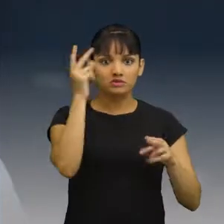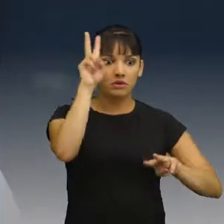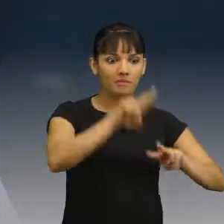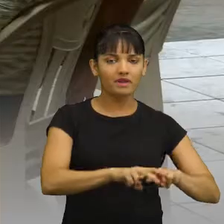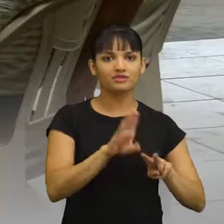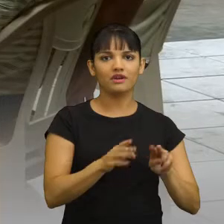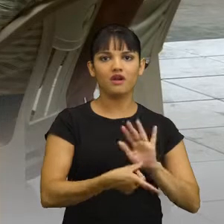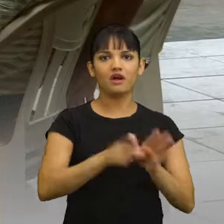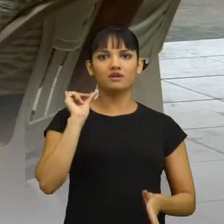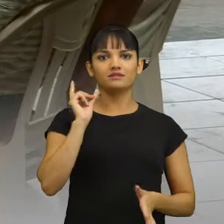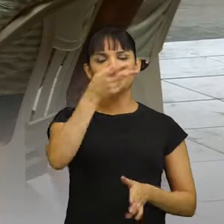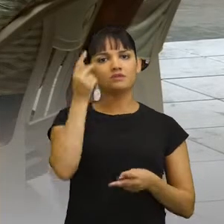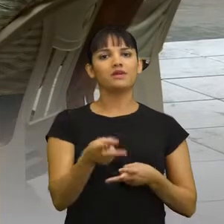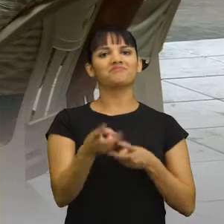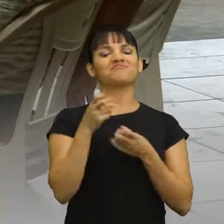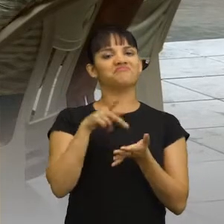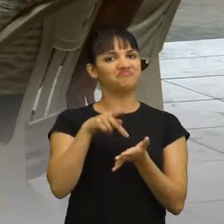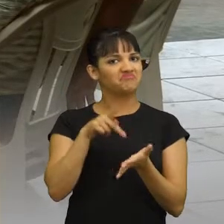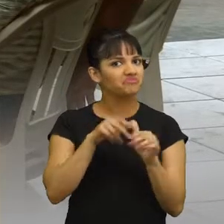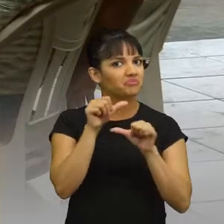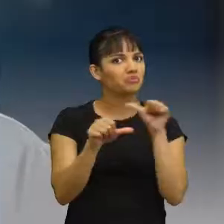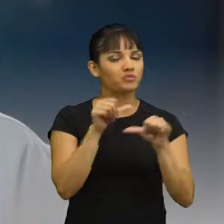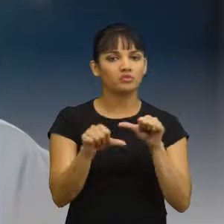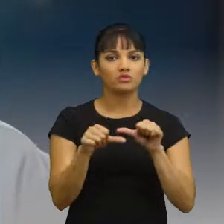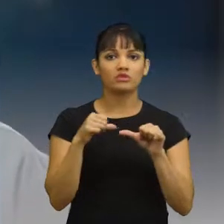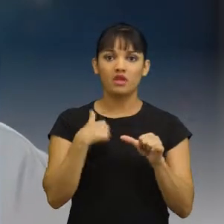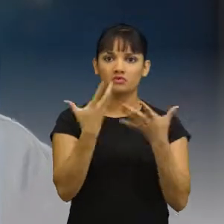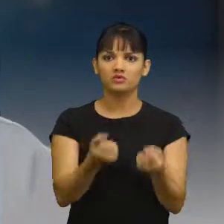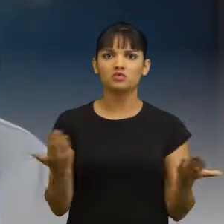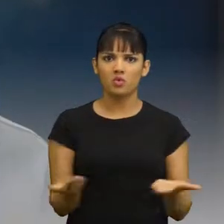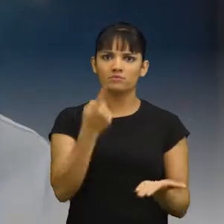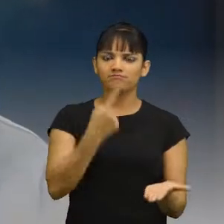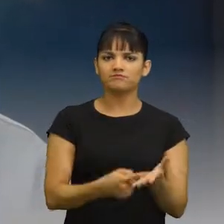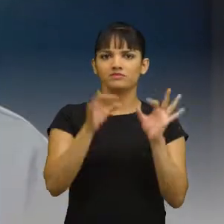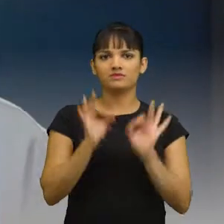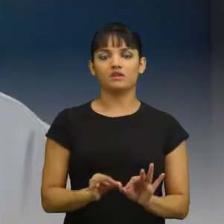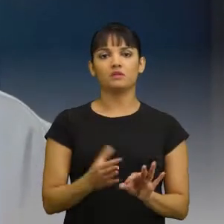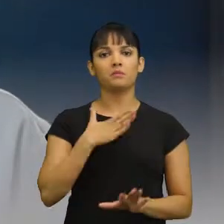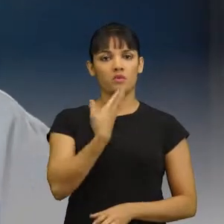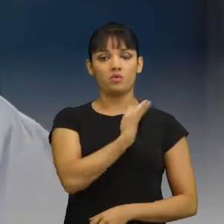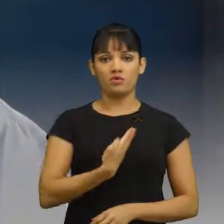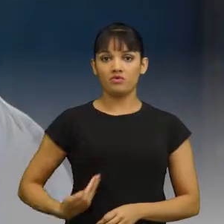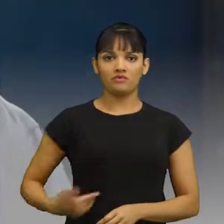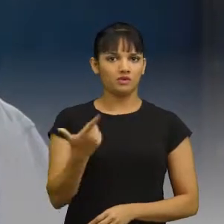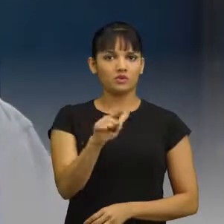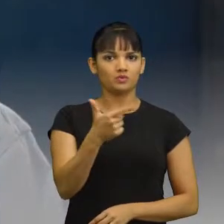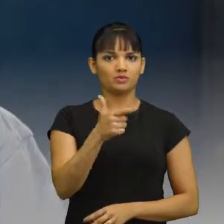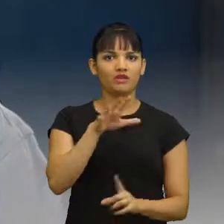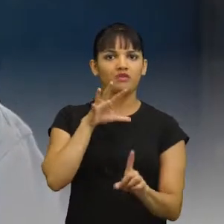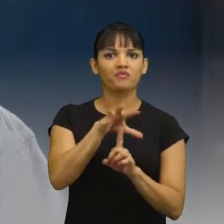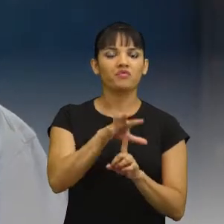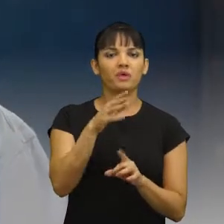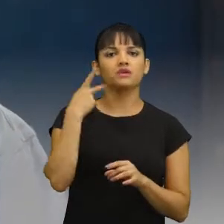antes dela atuar, as pessoas começam a perceber que não está mudando. Eu assumo aqui um compromisso com vocês. No meu governo não